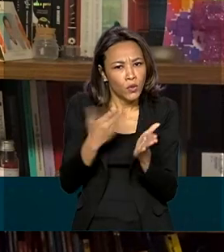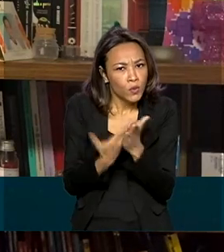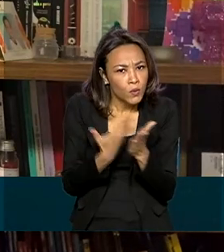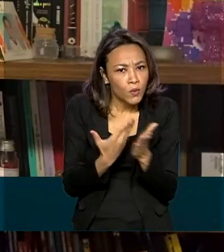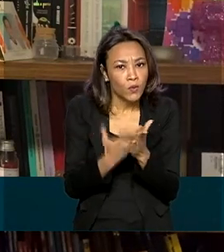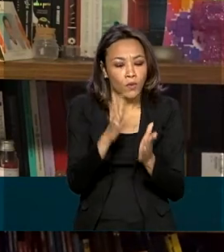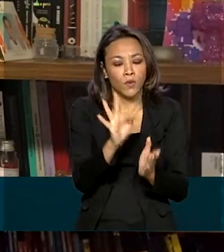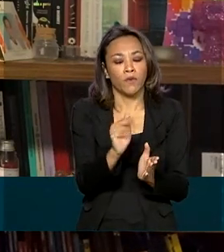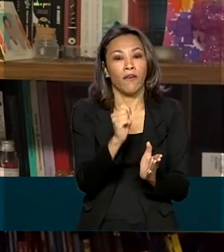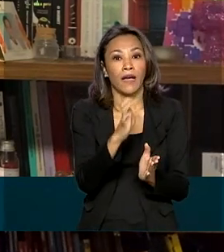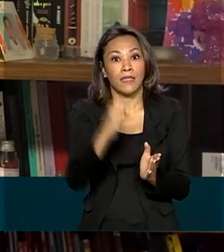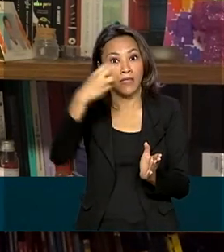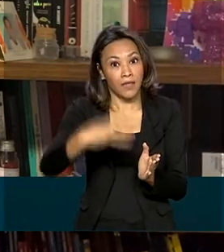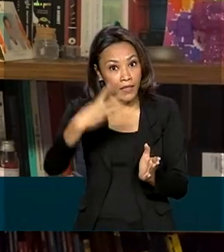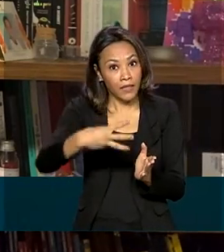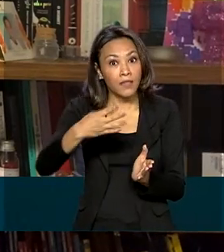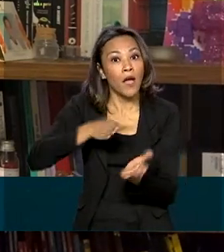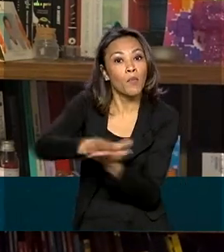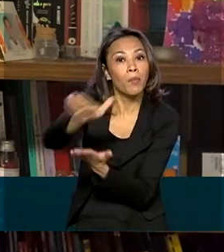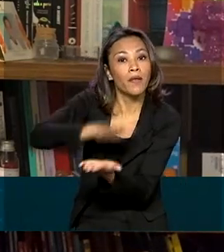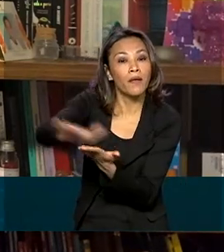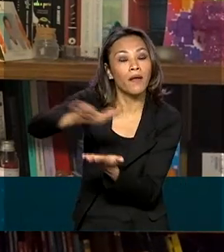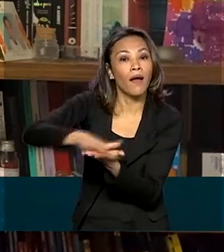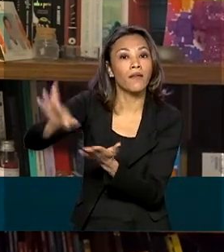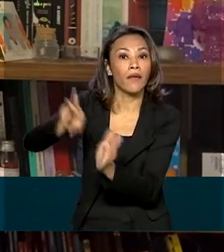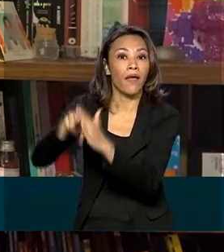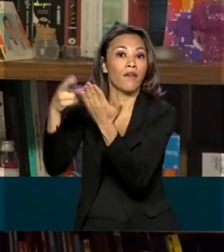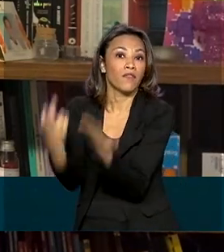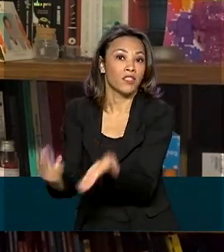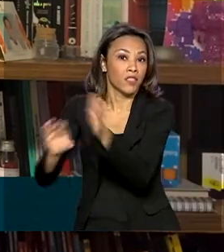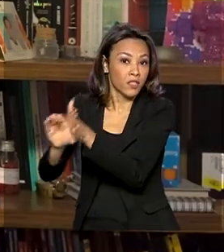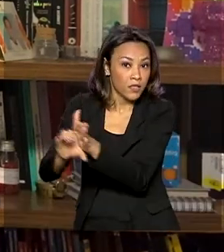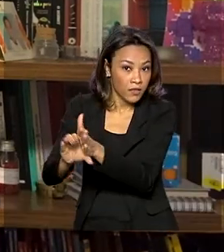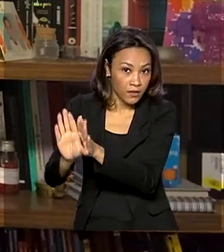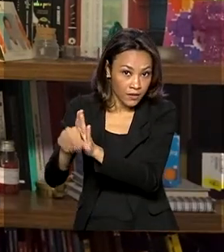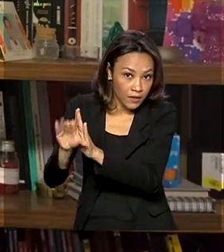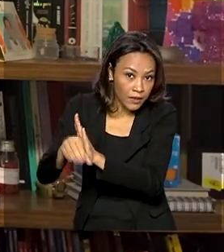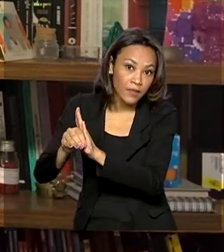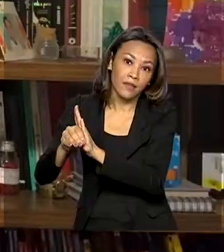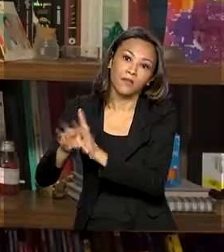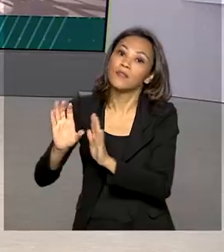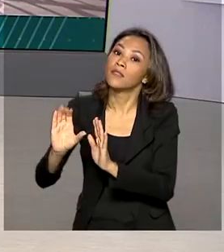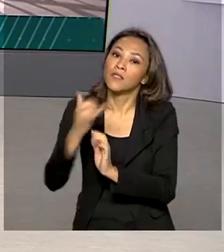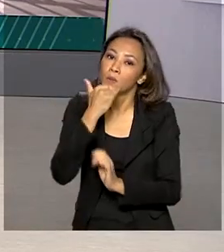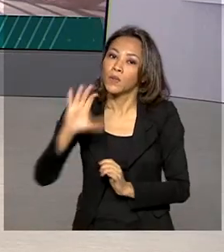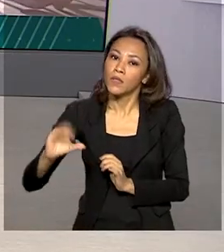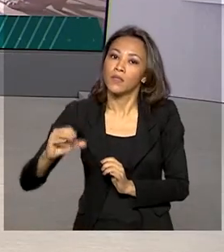resultados publicados em revistas científicas, mas foram conduzidos fora do país.